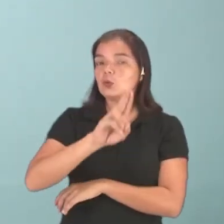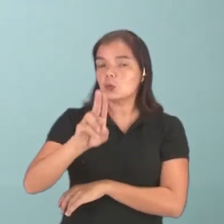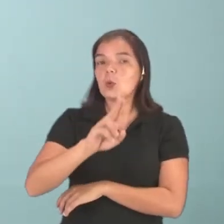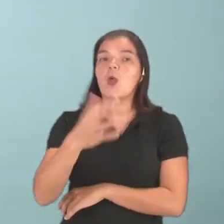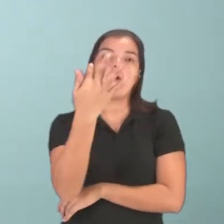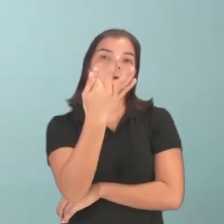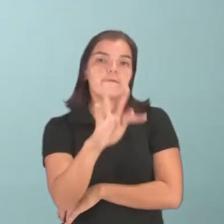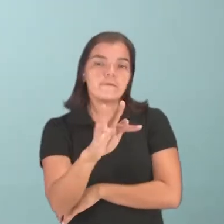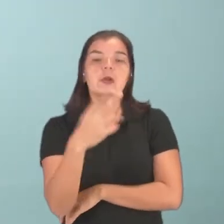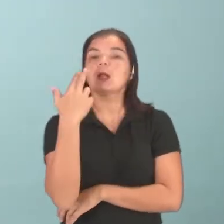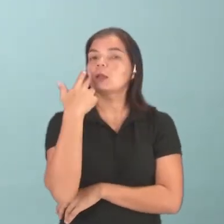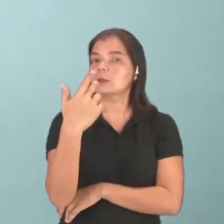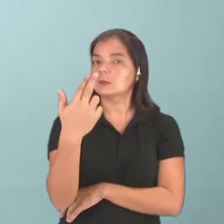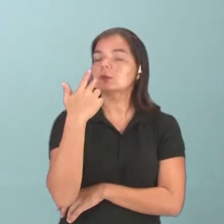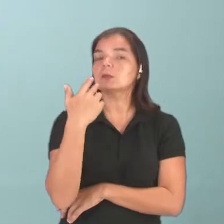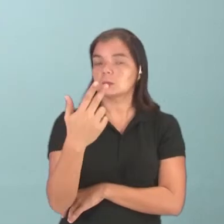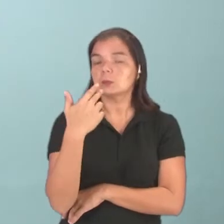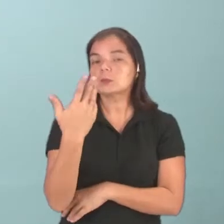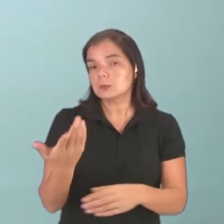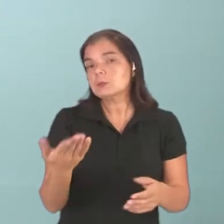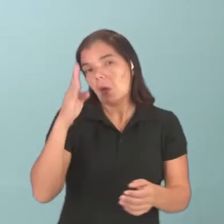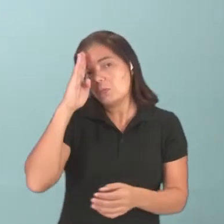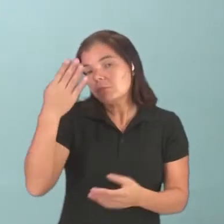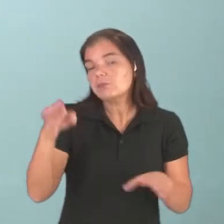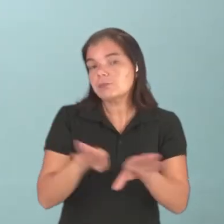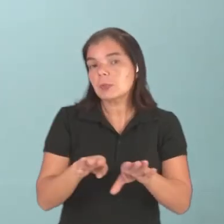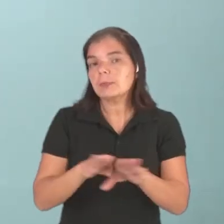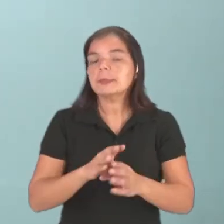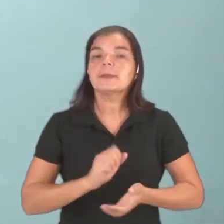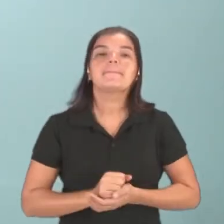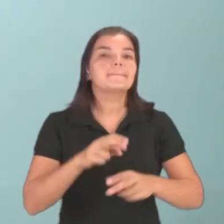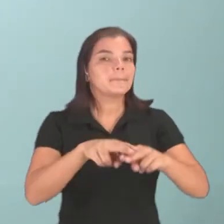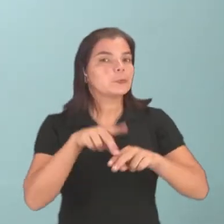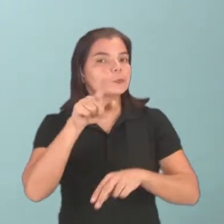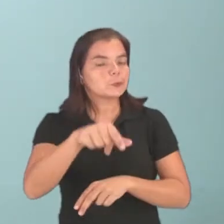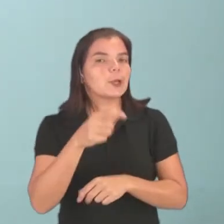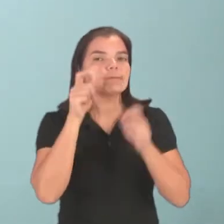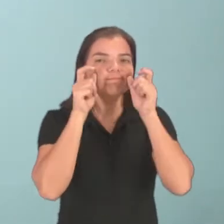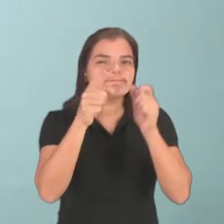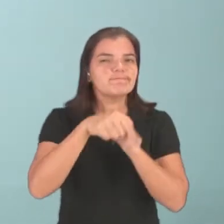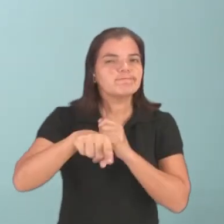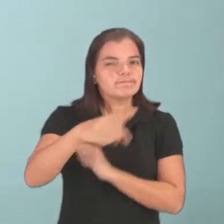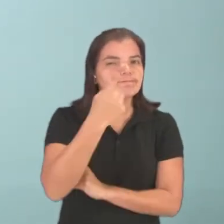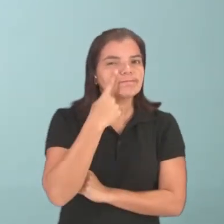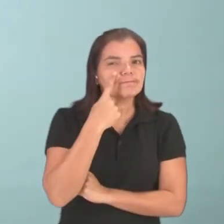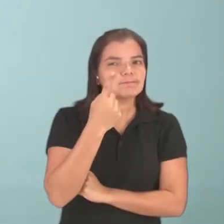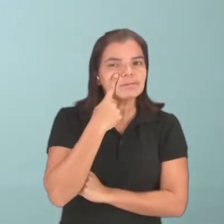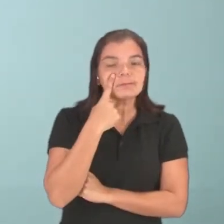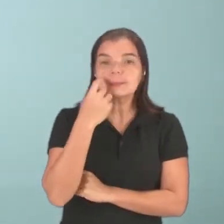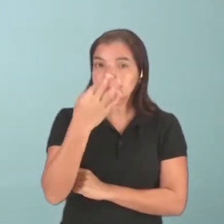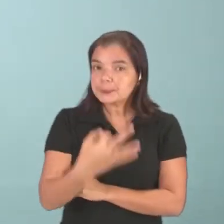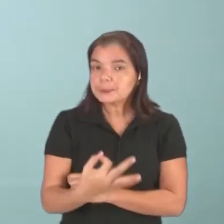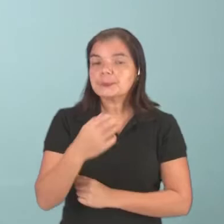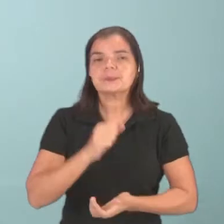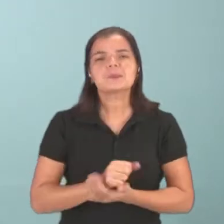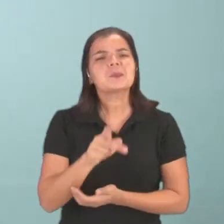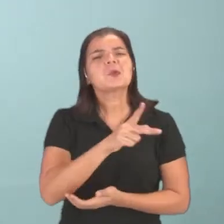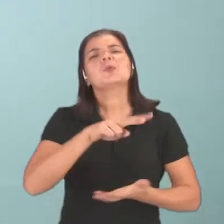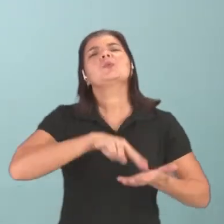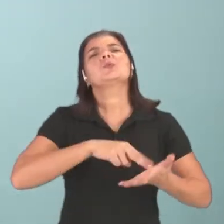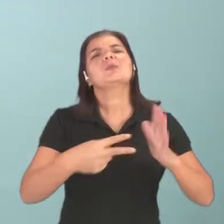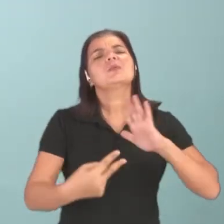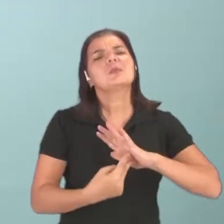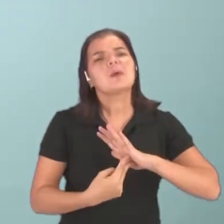francês em suas línguas, como sua língua principal lá. Por isso é interessante vocês observarem isso, certo? Professor, o que